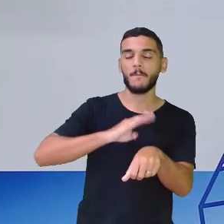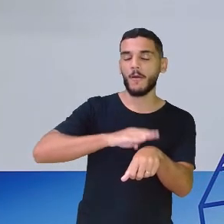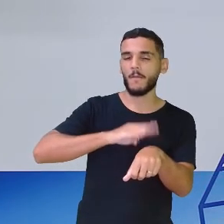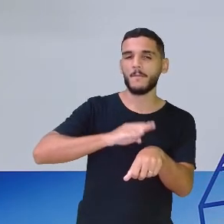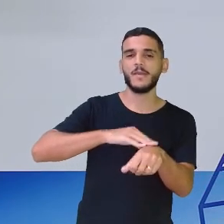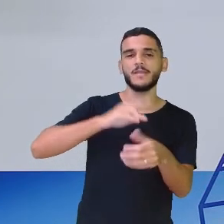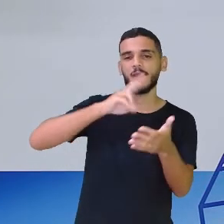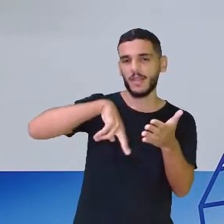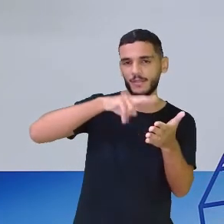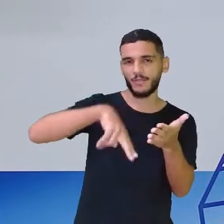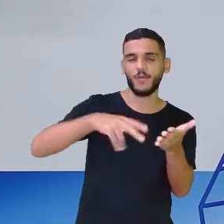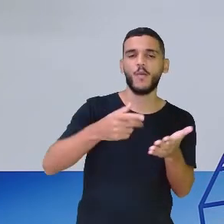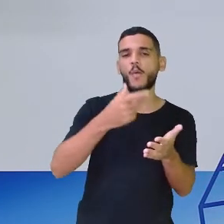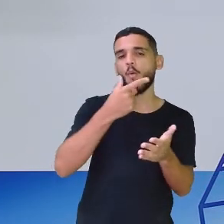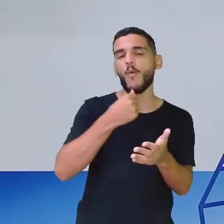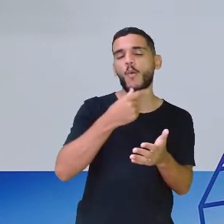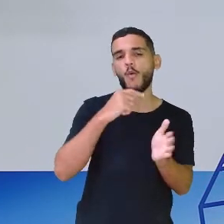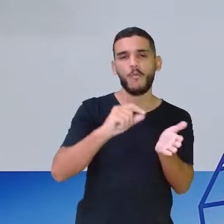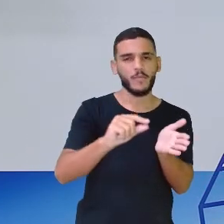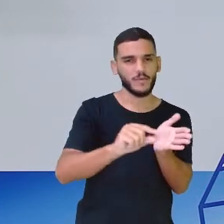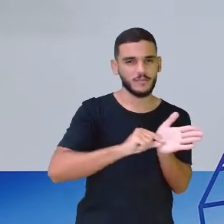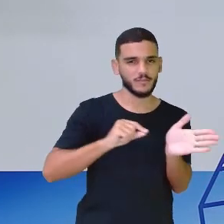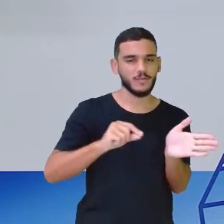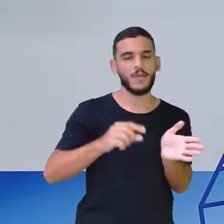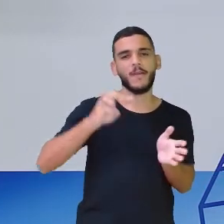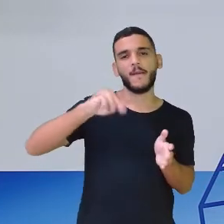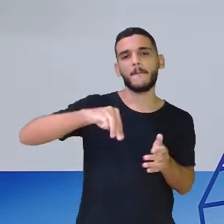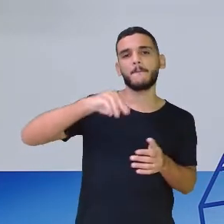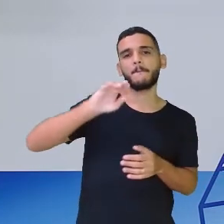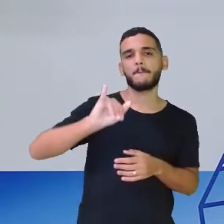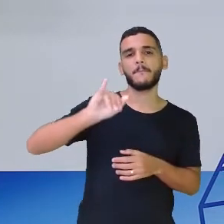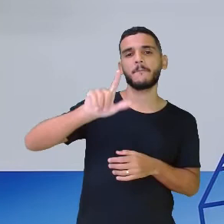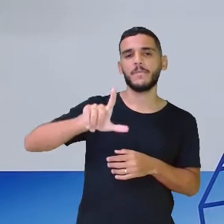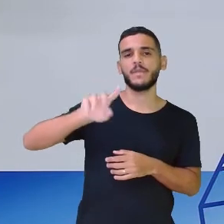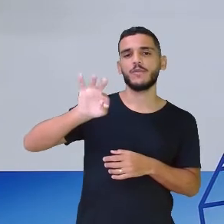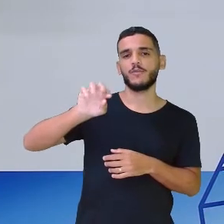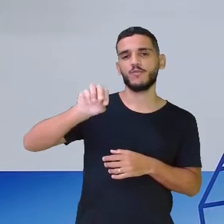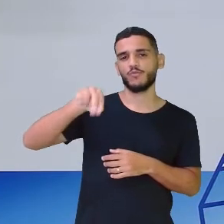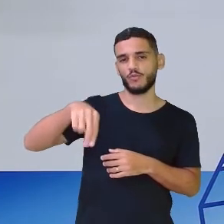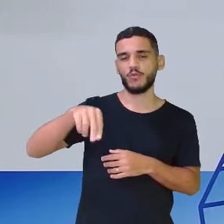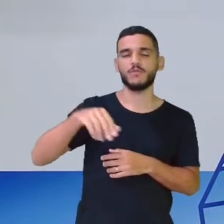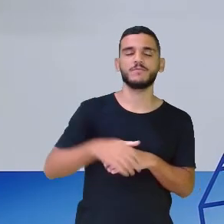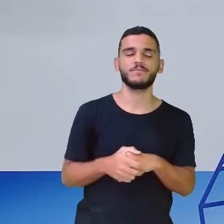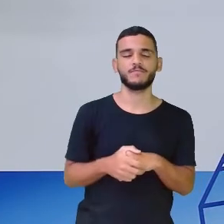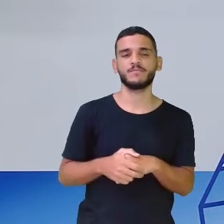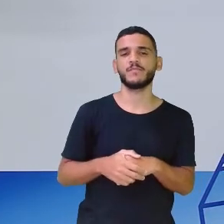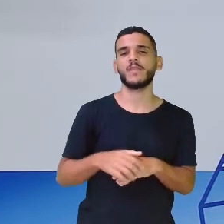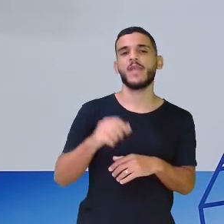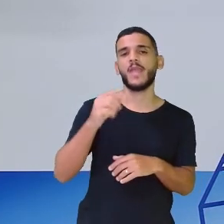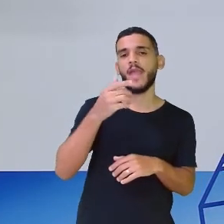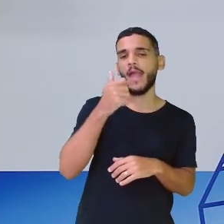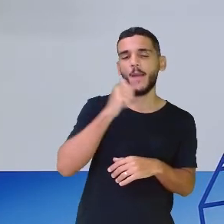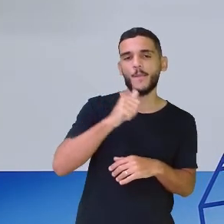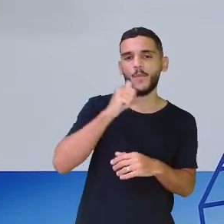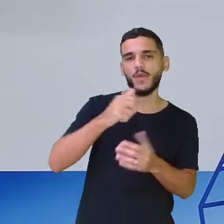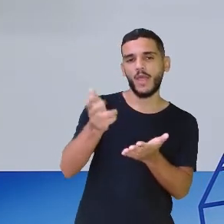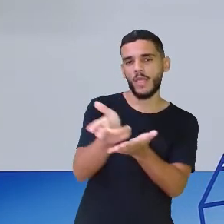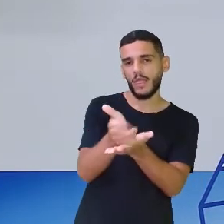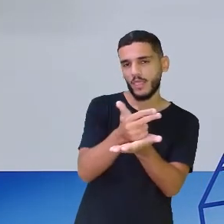Milton Célio de Oliveira Filho. E as ilustrações é da Mariana